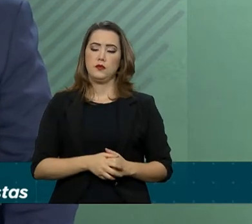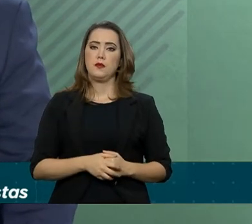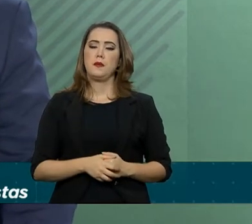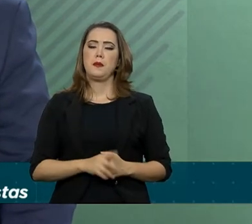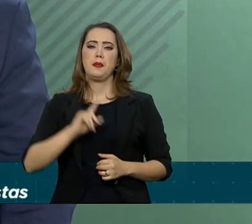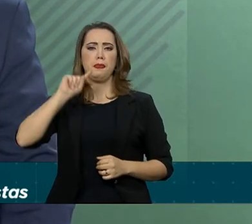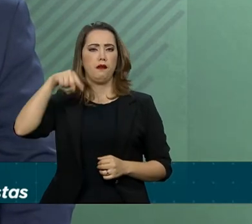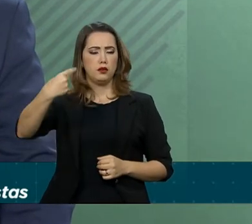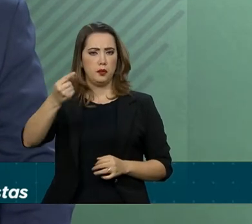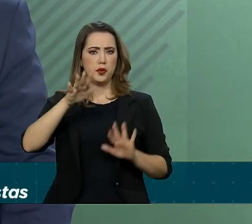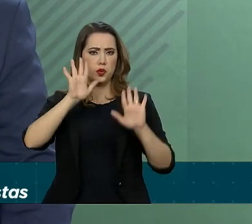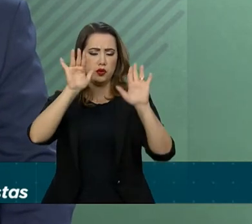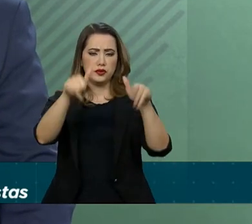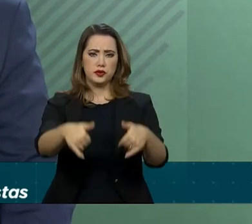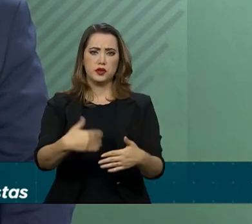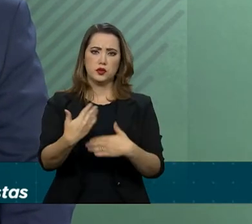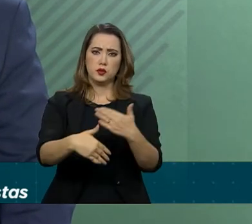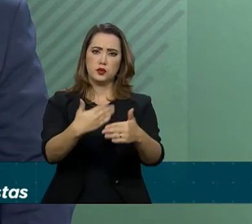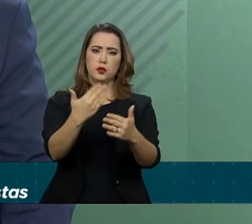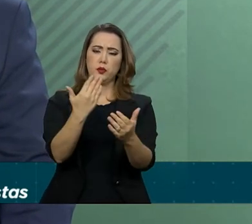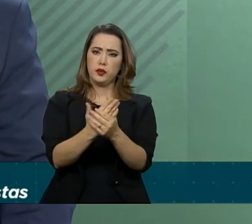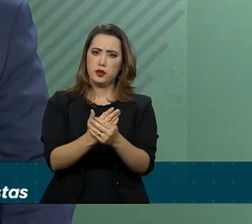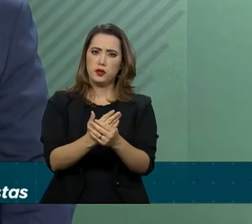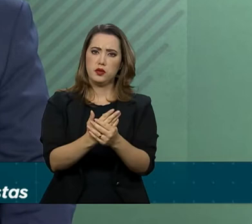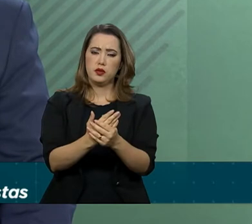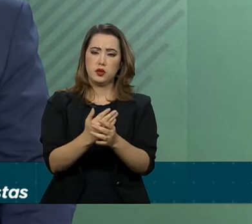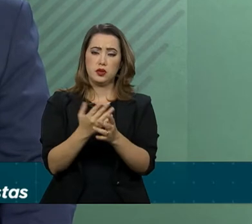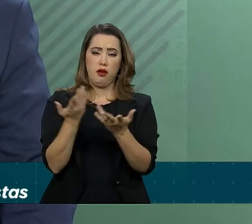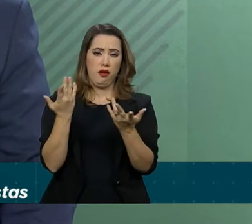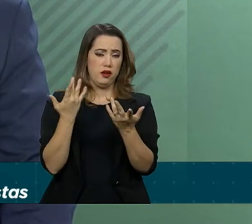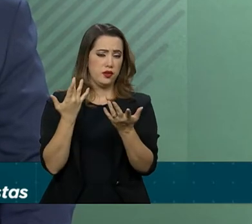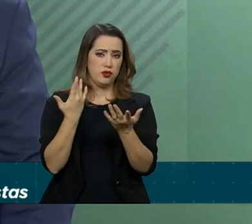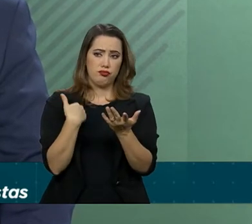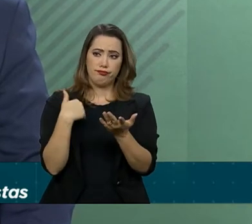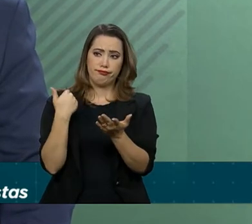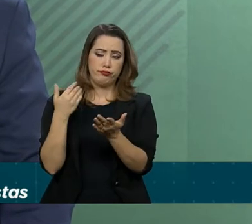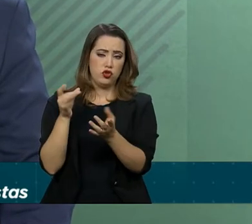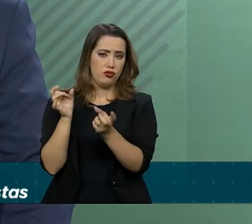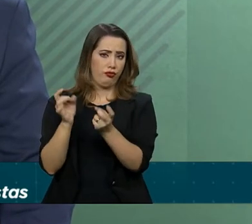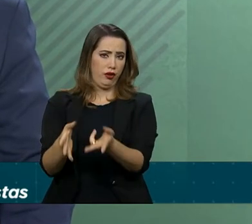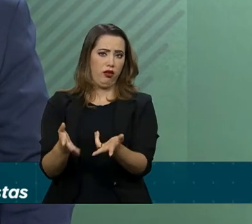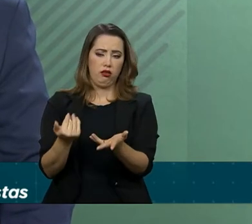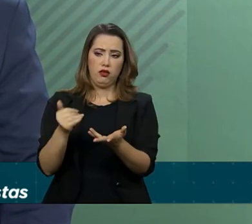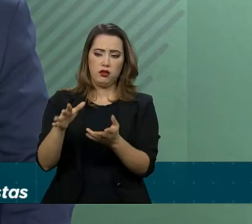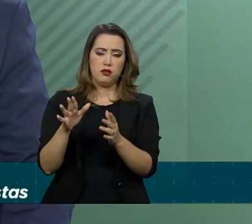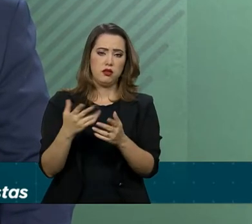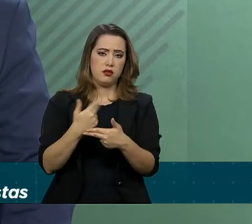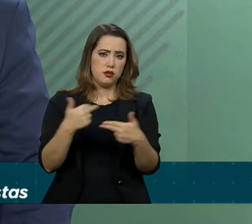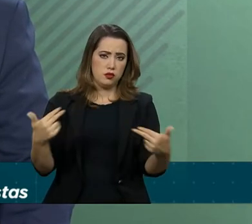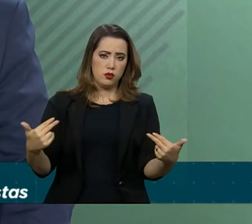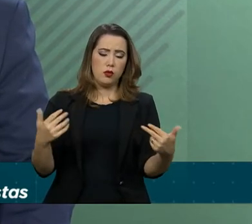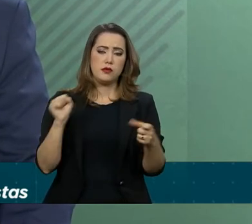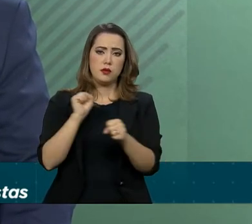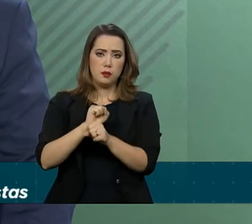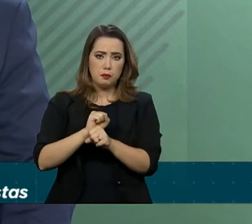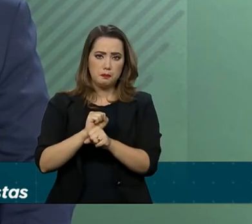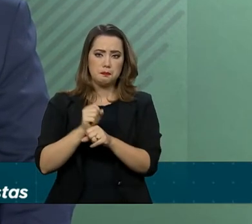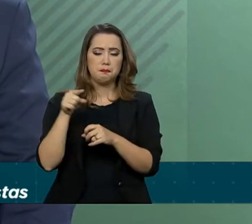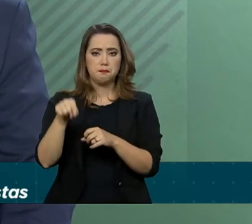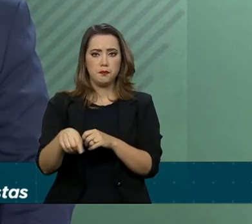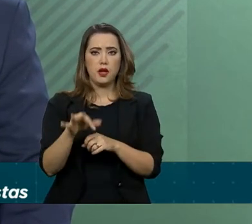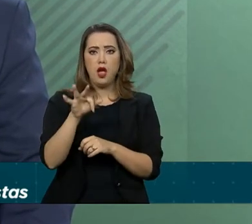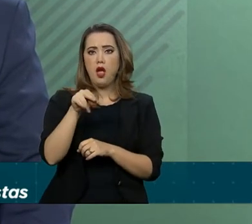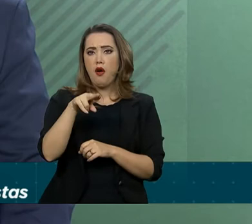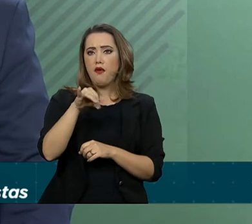Após a finalização do processo de desfazimento que envolve esses equipamentos, a FUNAI irá